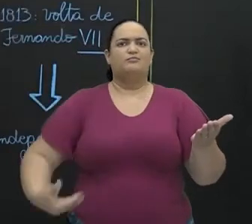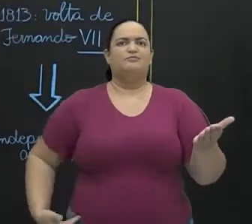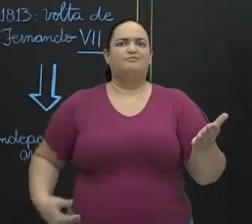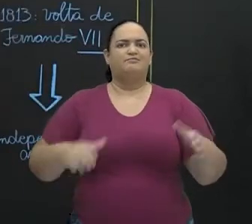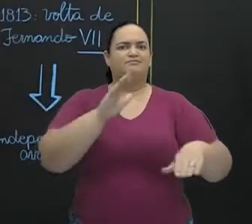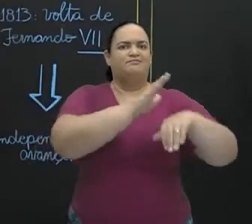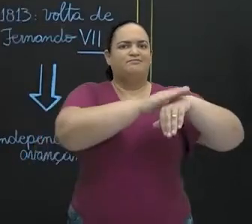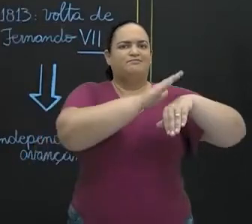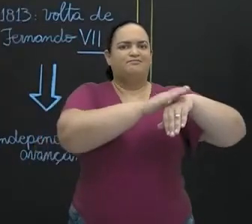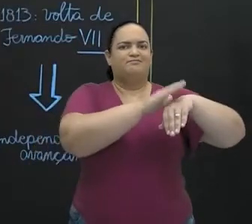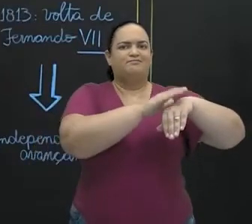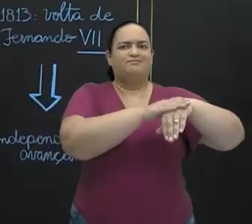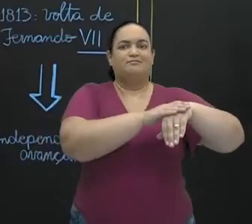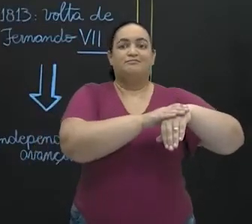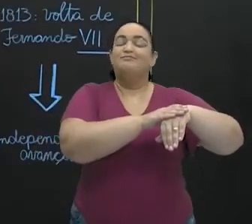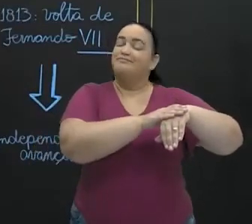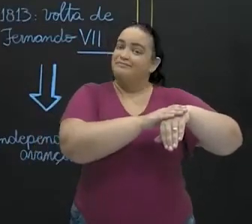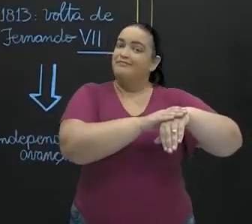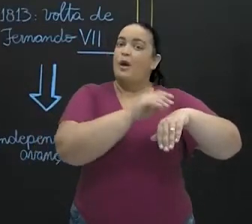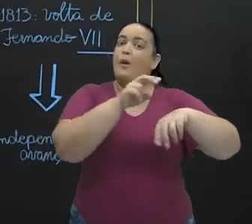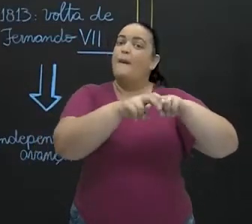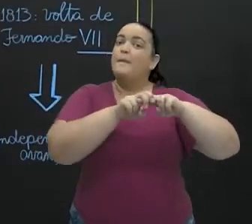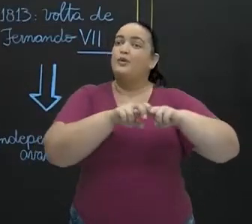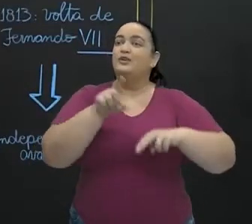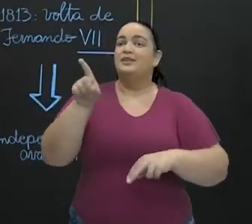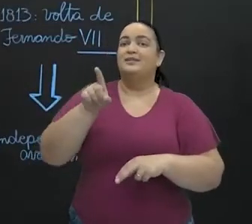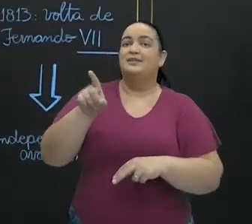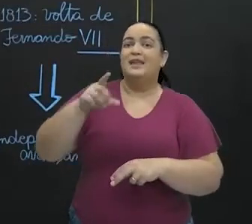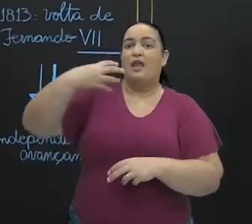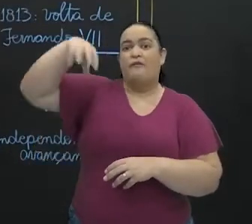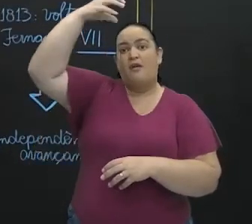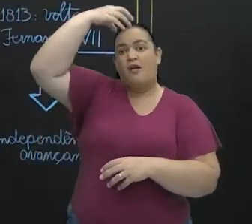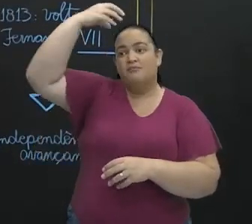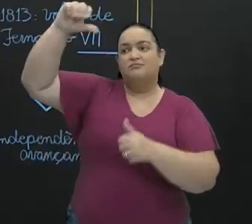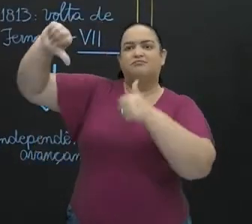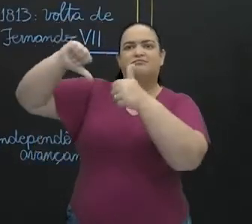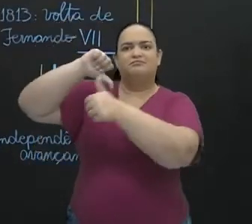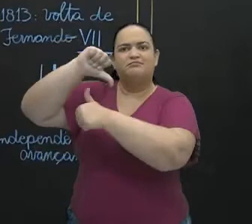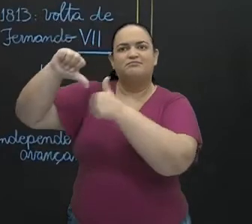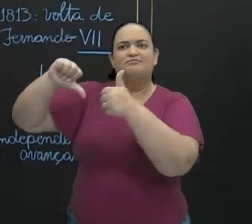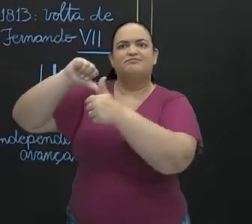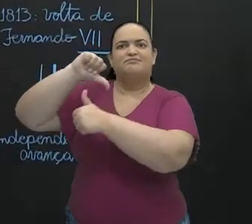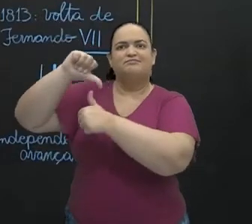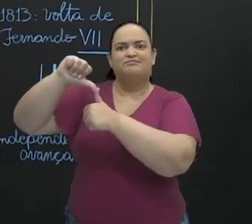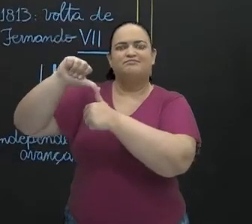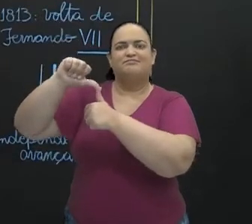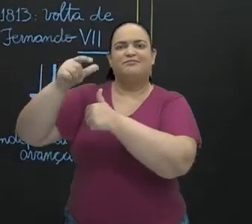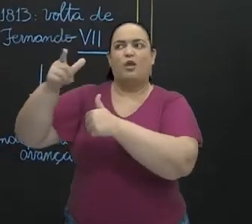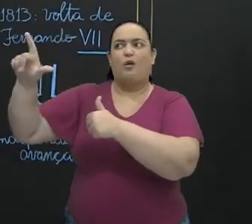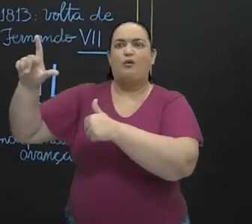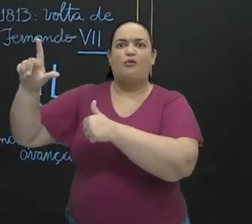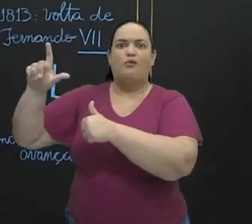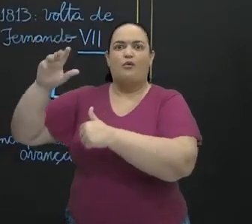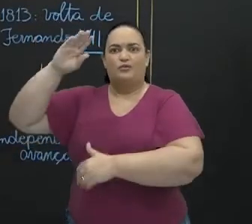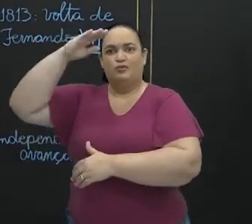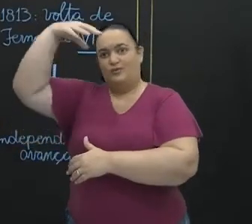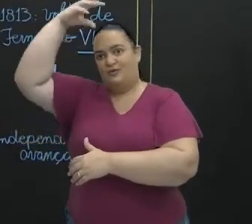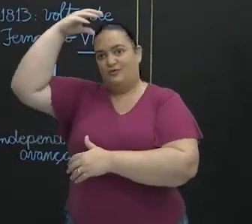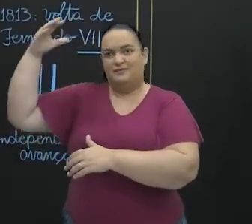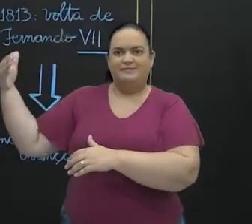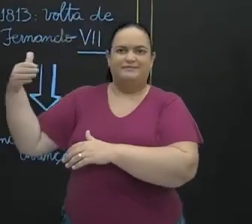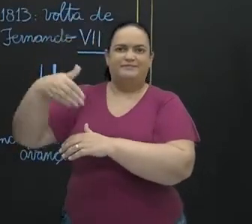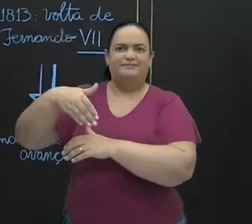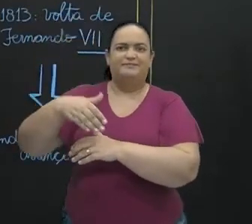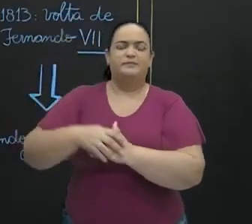já que a coroa espanhola estava passando por um processo de transformação com uma ocupação estrangeira. Então, o que que acontece?